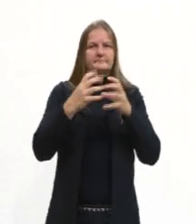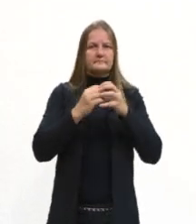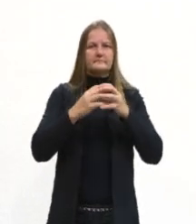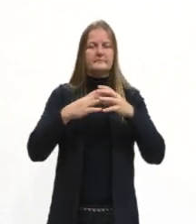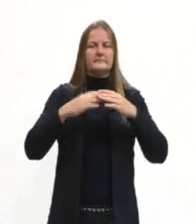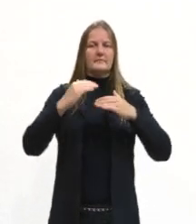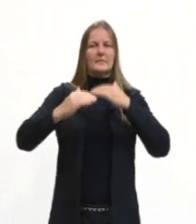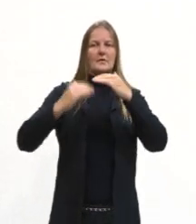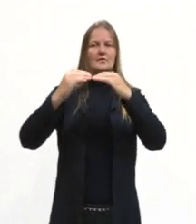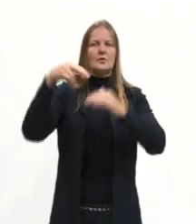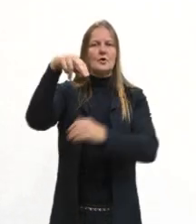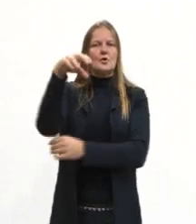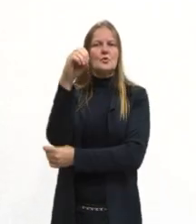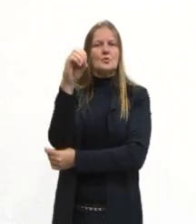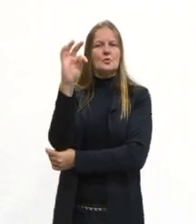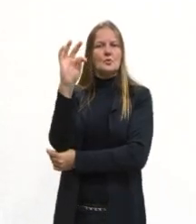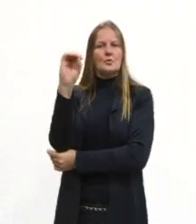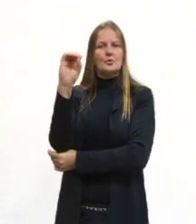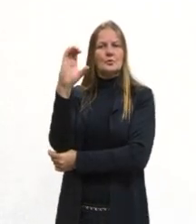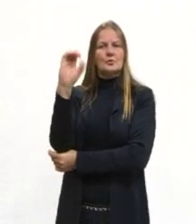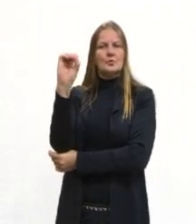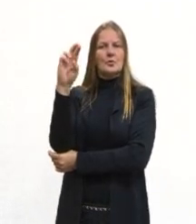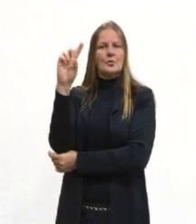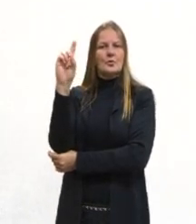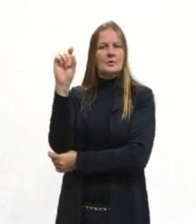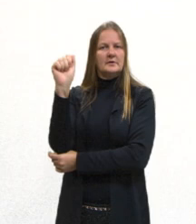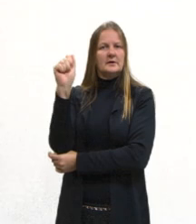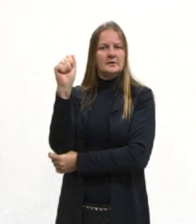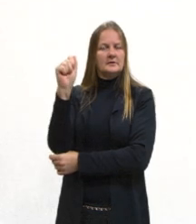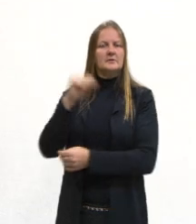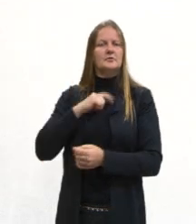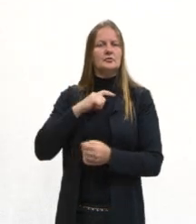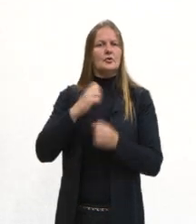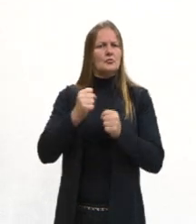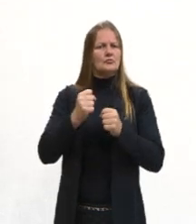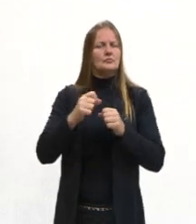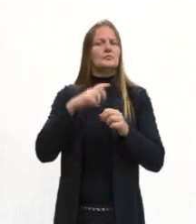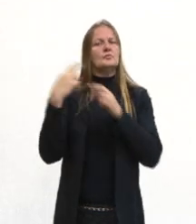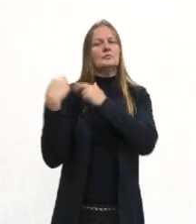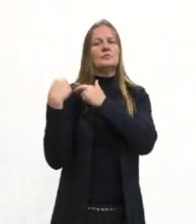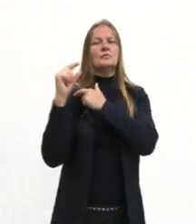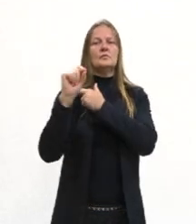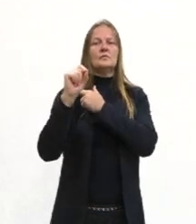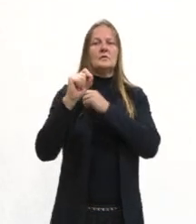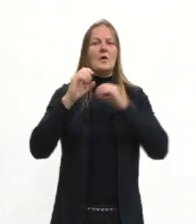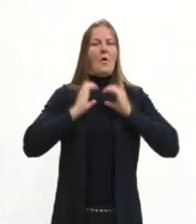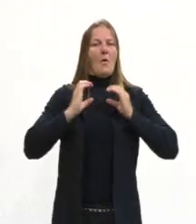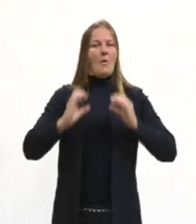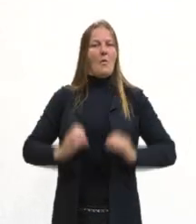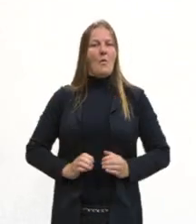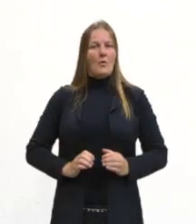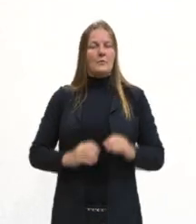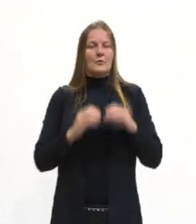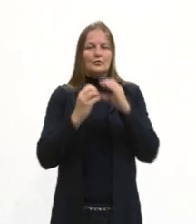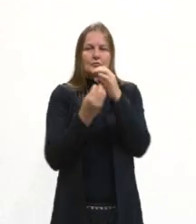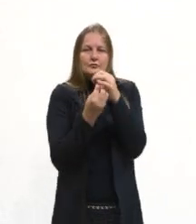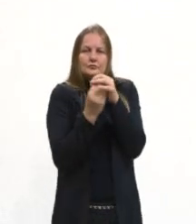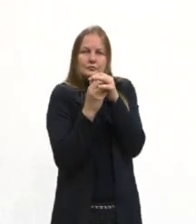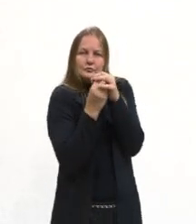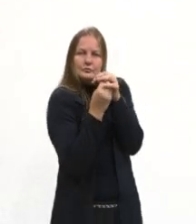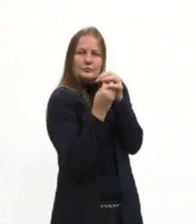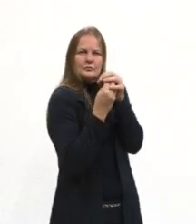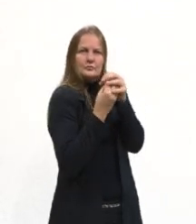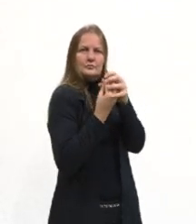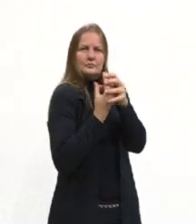Notocorda. Notocorda é responsável pelo sustentamento do corpo do embrião. Então, em